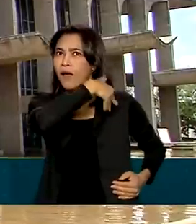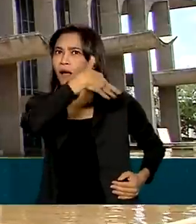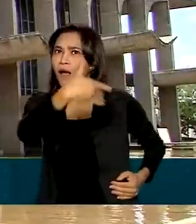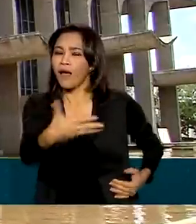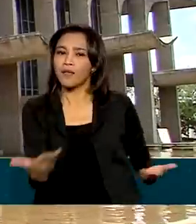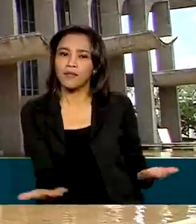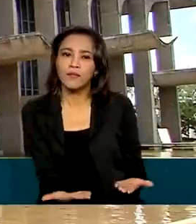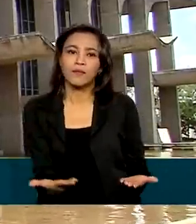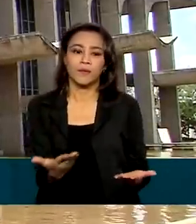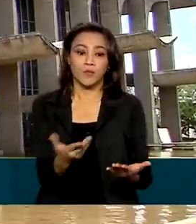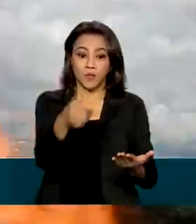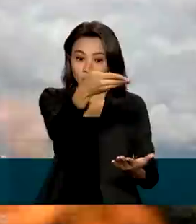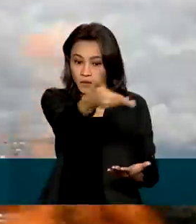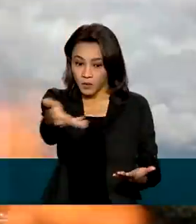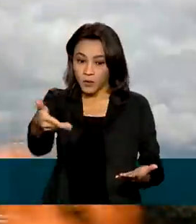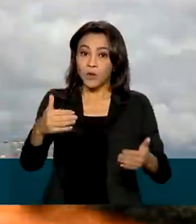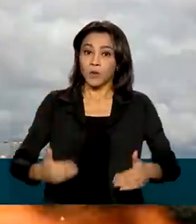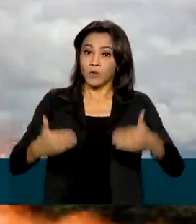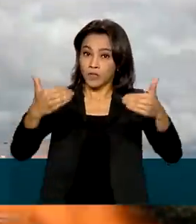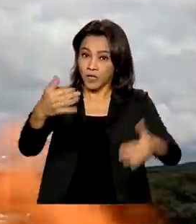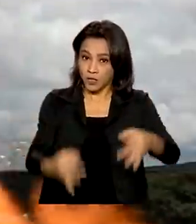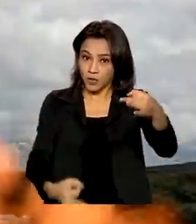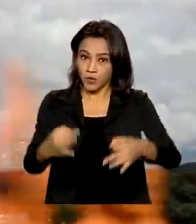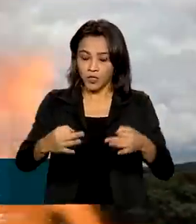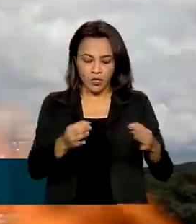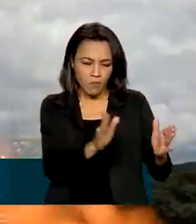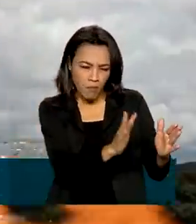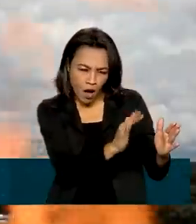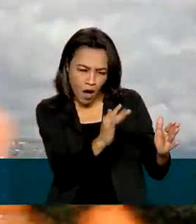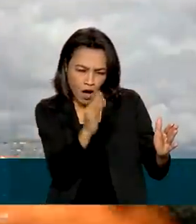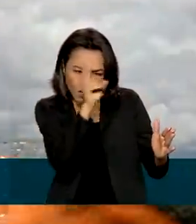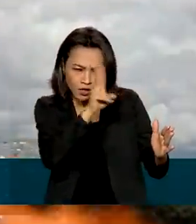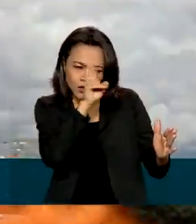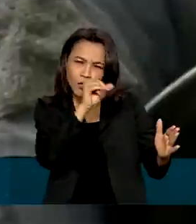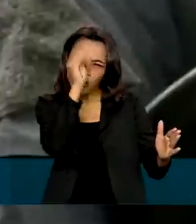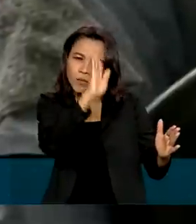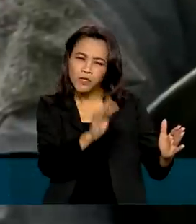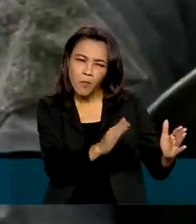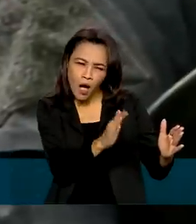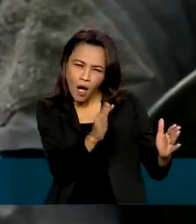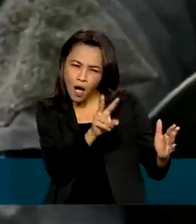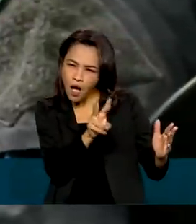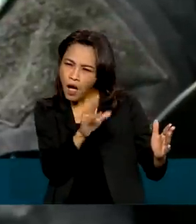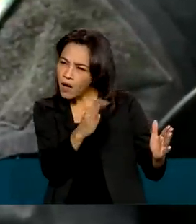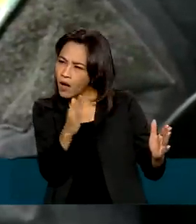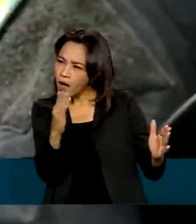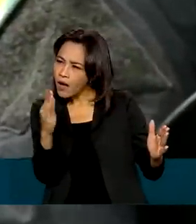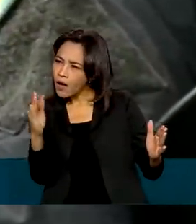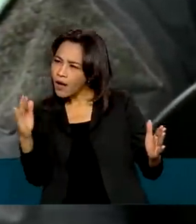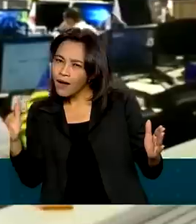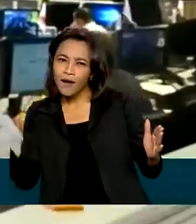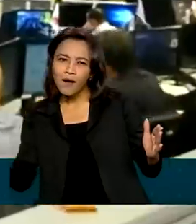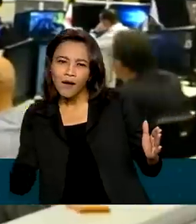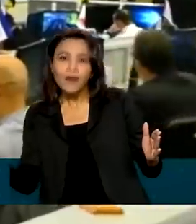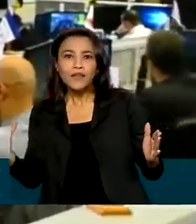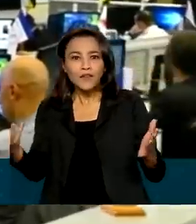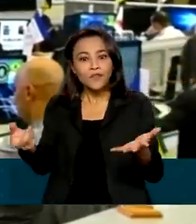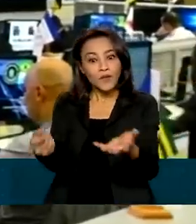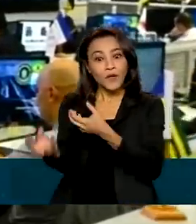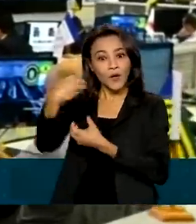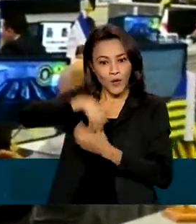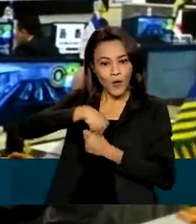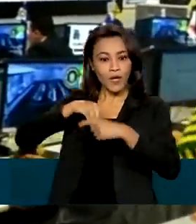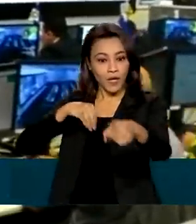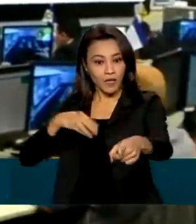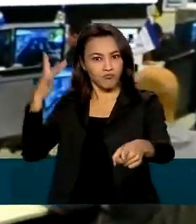cá, o Ministério da Justiça acompanhou as mudanças políticas do país e incorporou os avanços tecnológicos